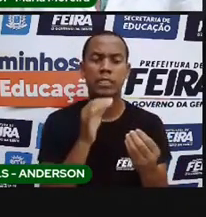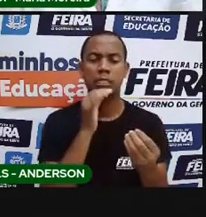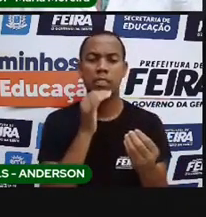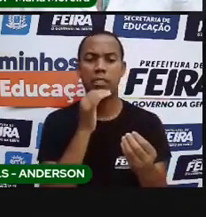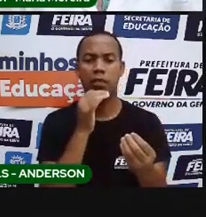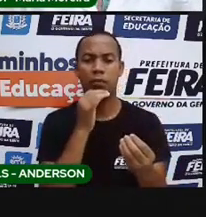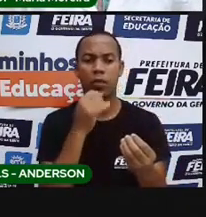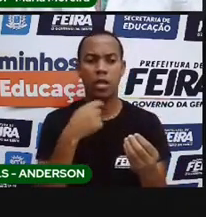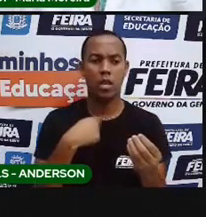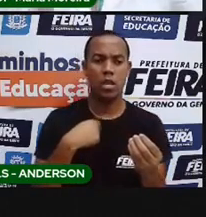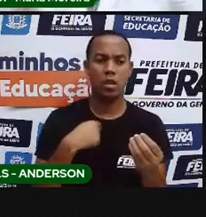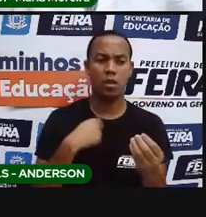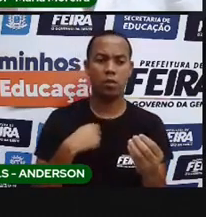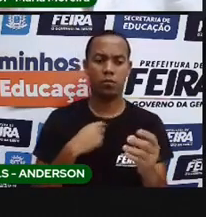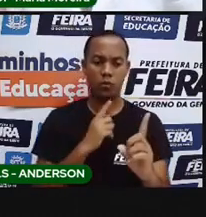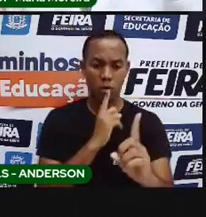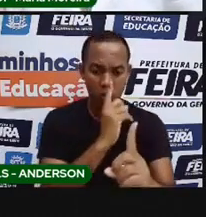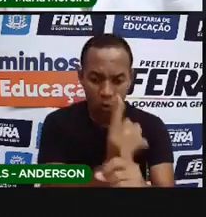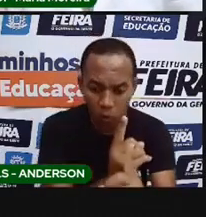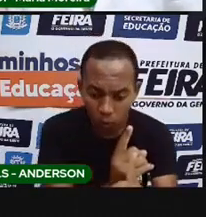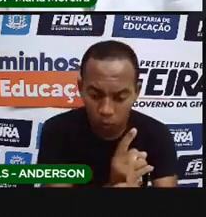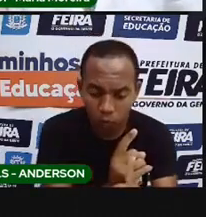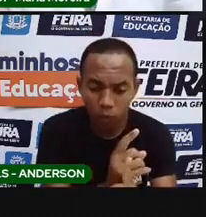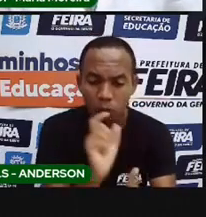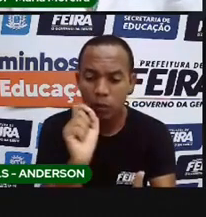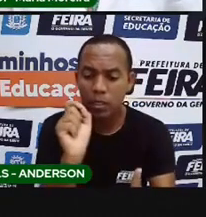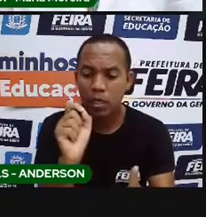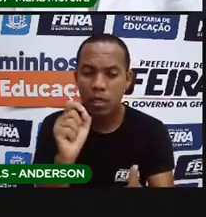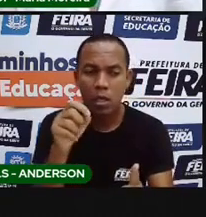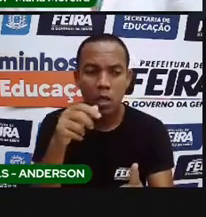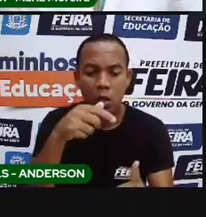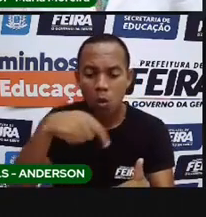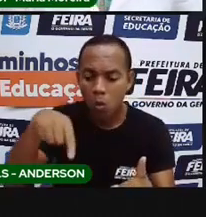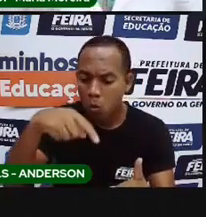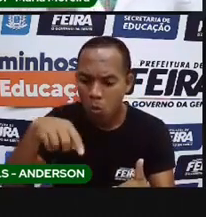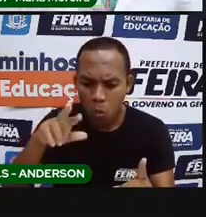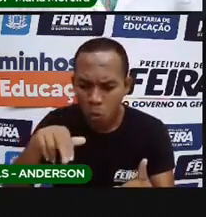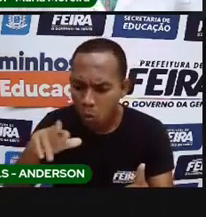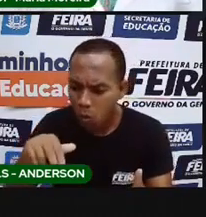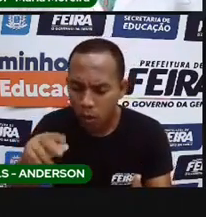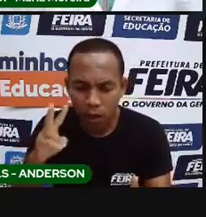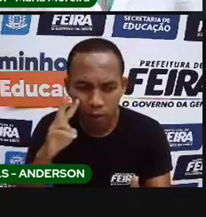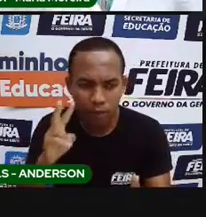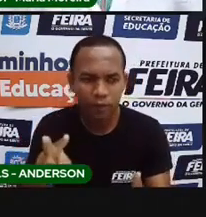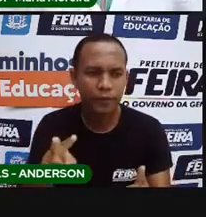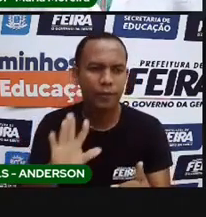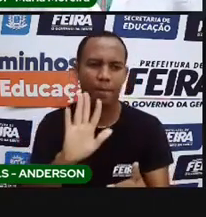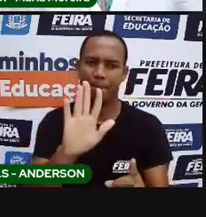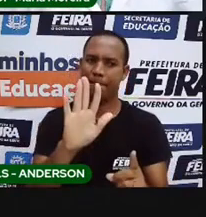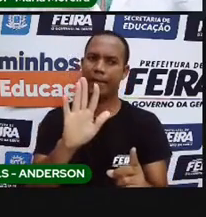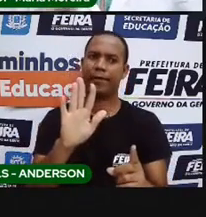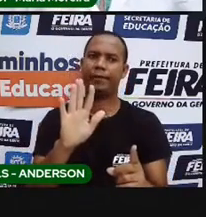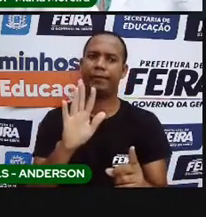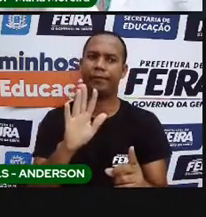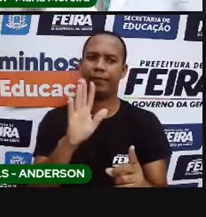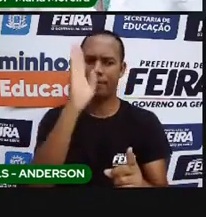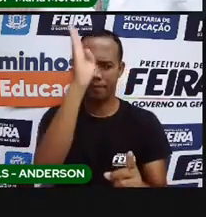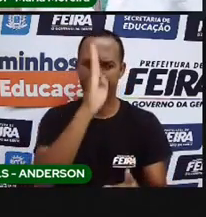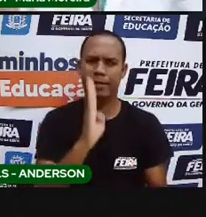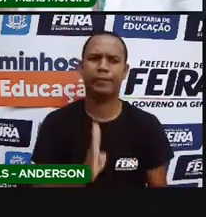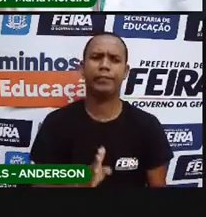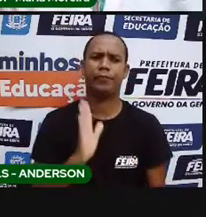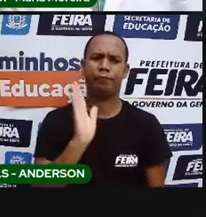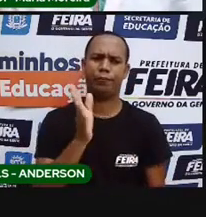descobre? Aquilo que ninguém nunca viu. No caso do Brasil, foi a chegada